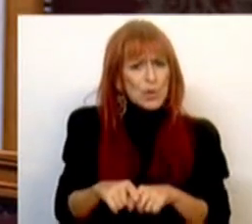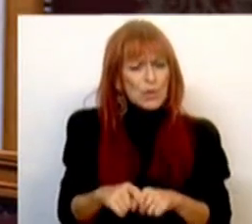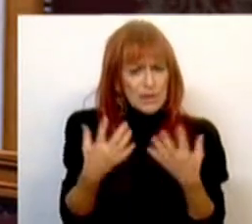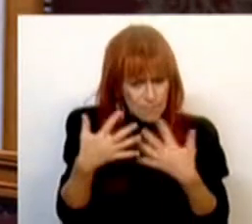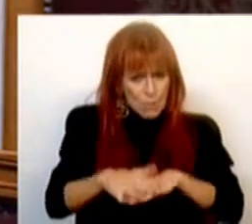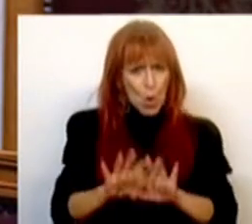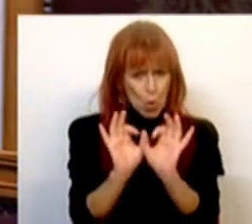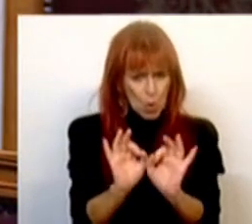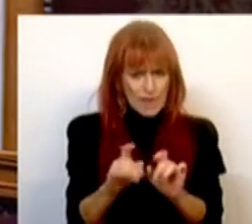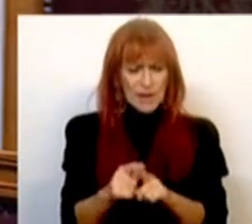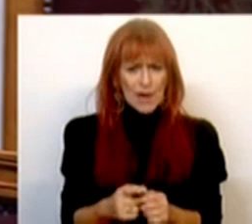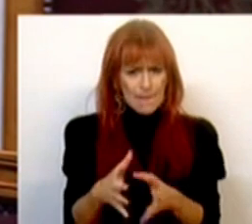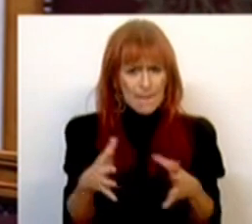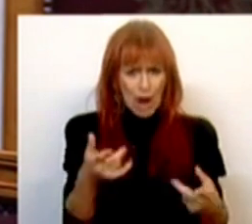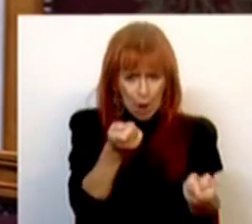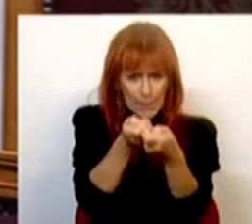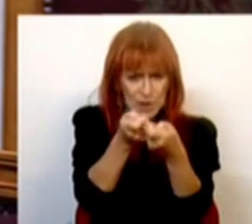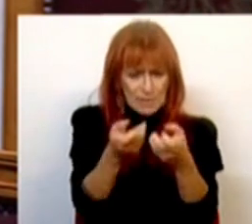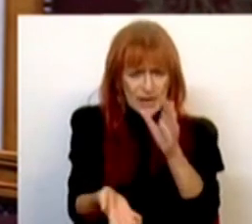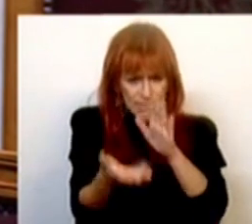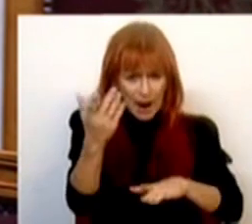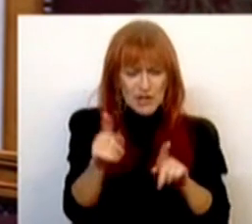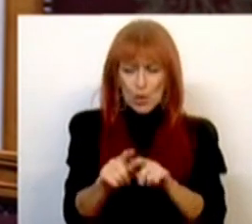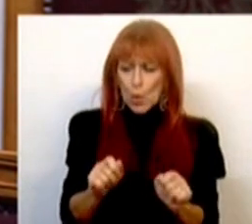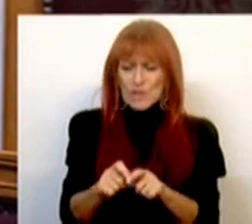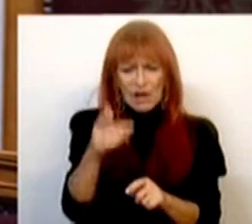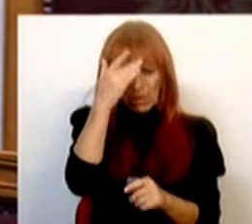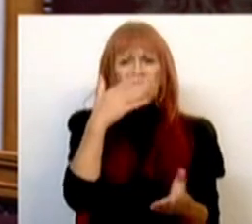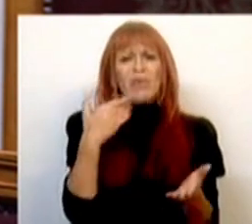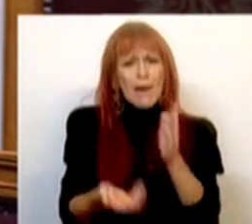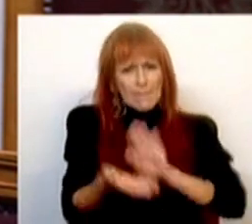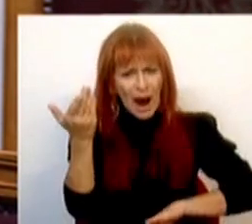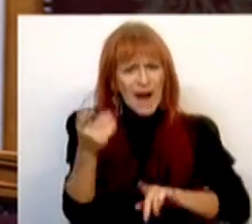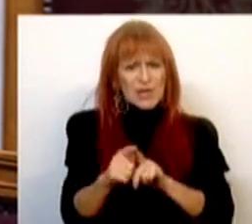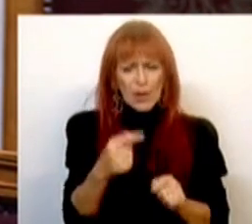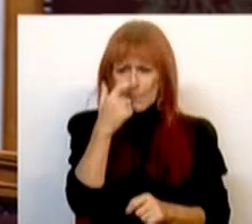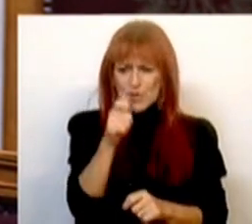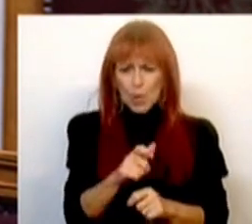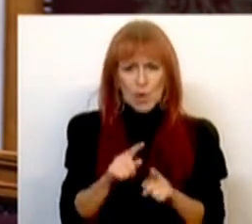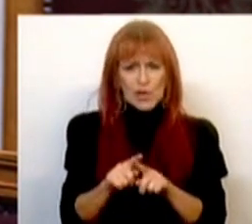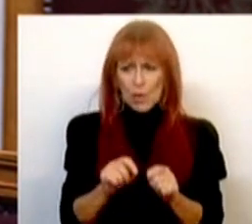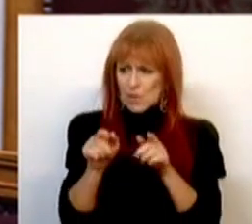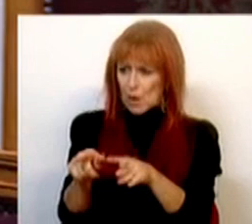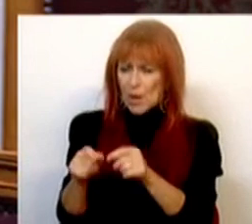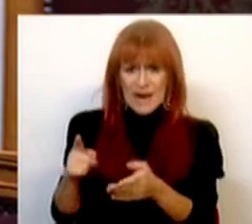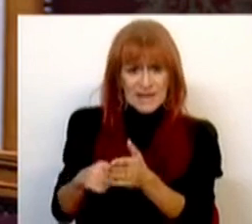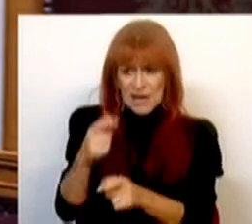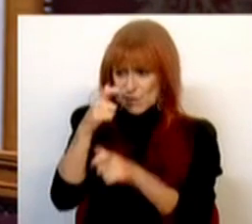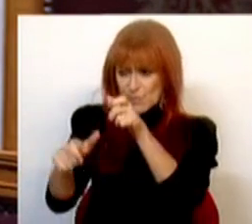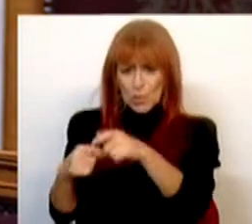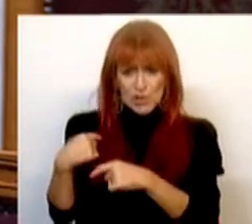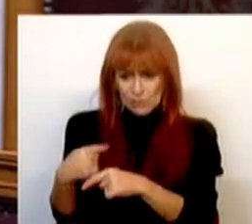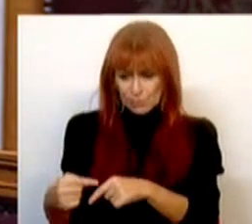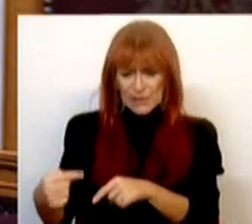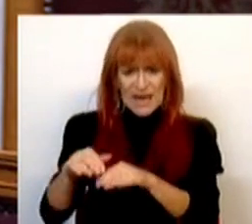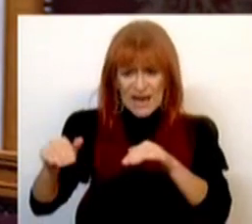integração de cuidados, uma maior proximidade, uma maior facilidade do utente e mais voltada para as necessidades do utente ao